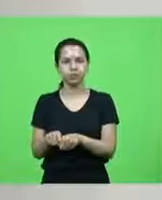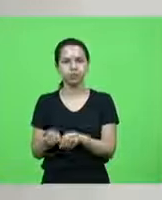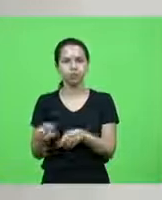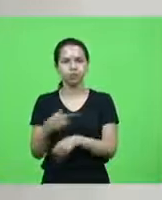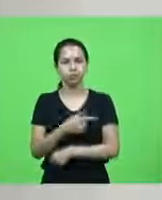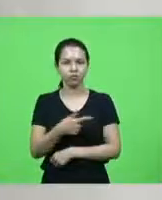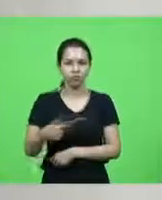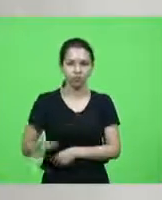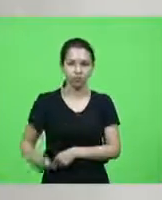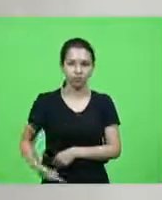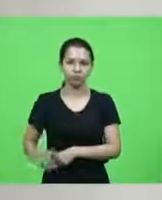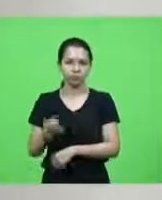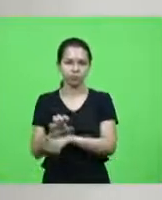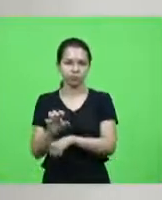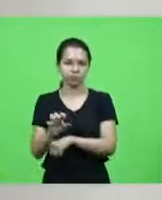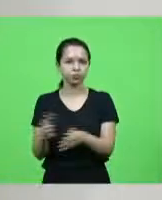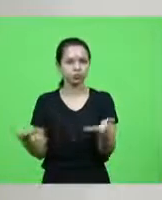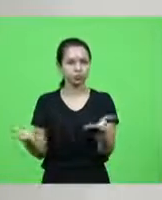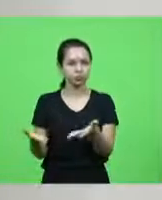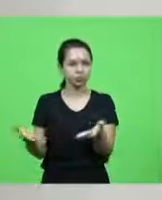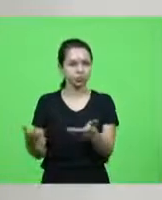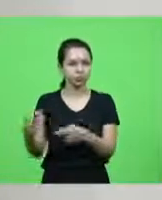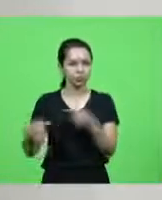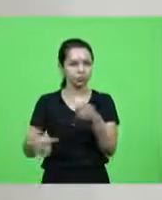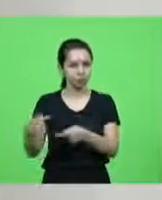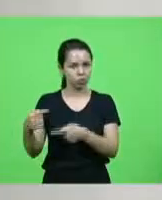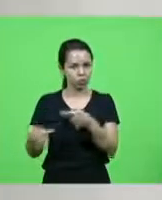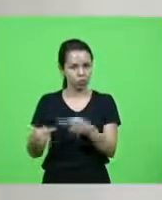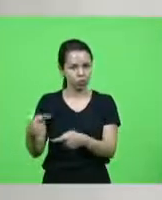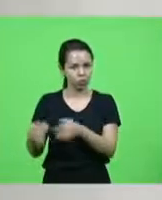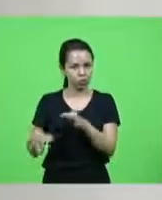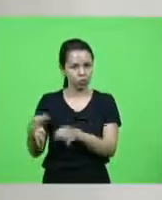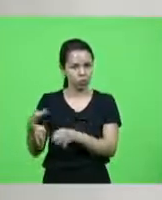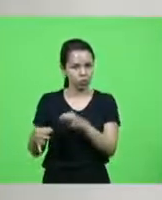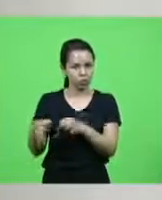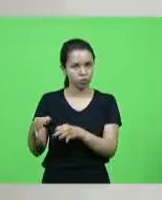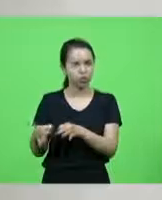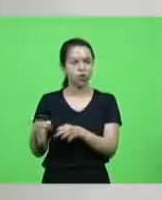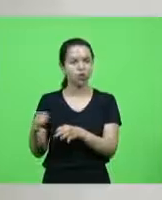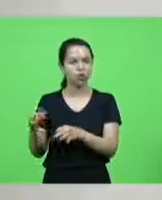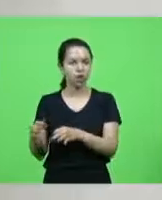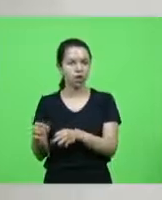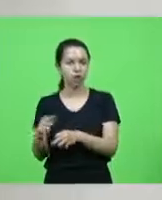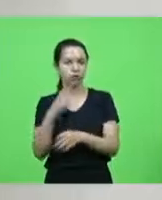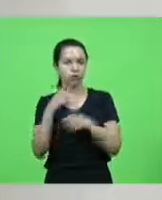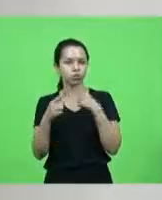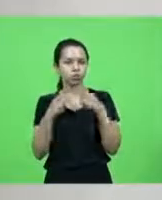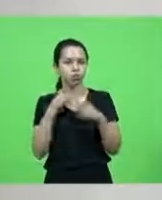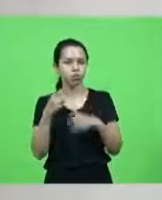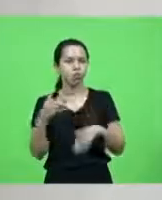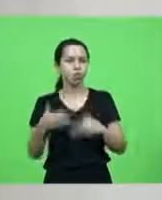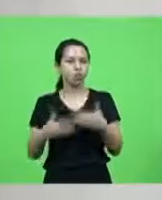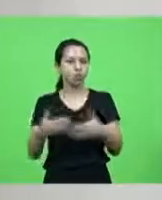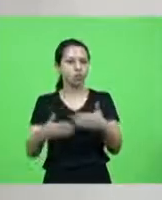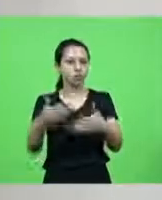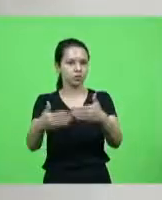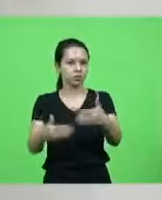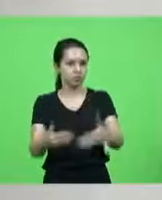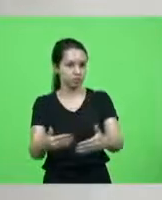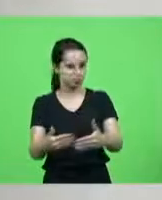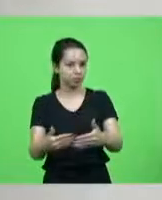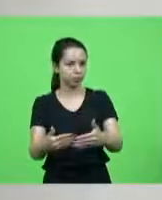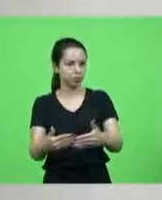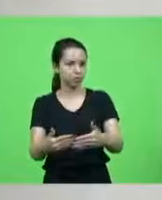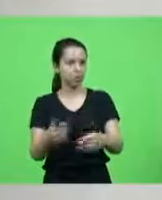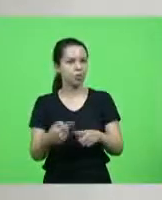judicialmente se viu obrigado a contestar esse processo de concessão haja vista que o